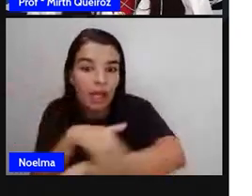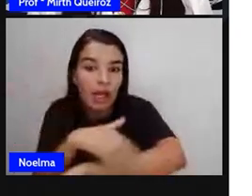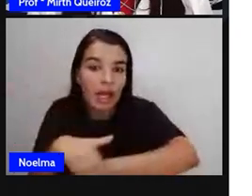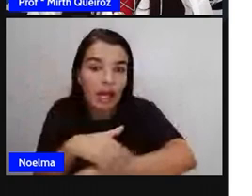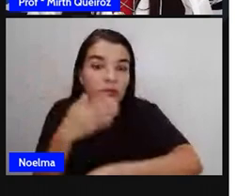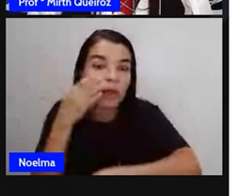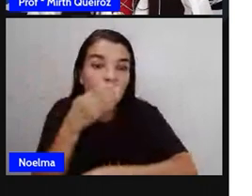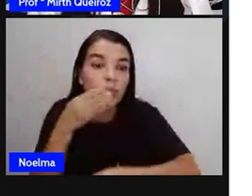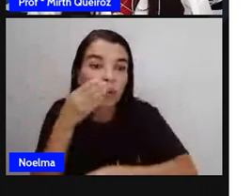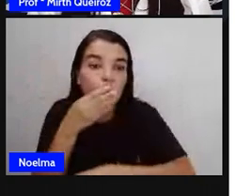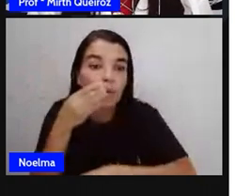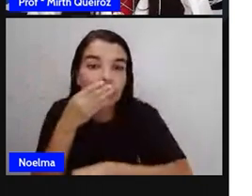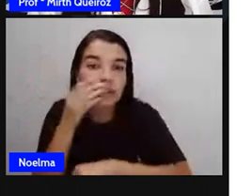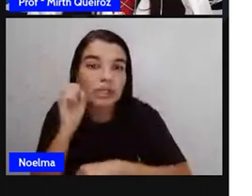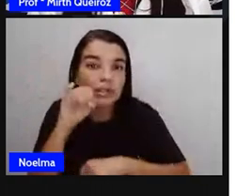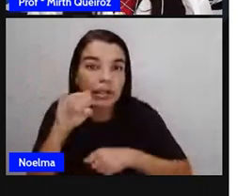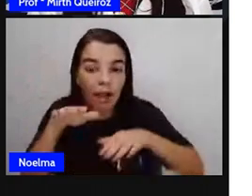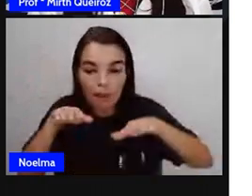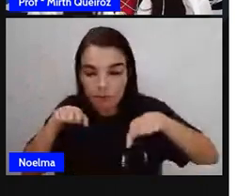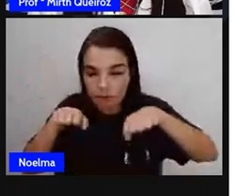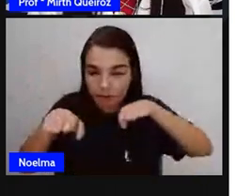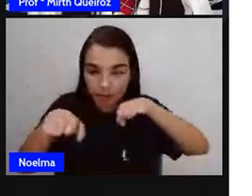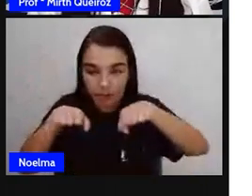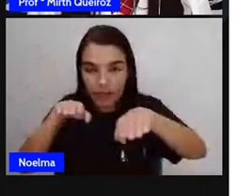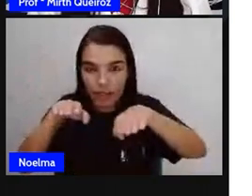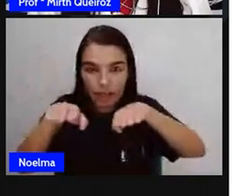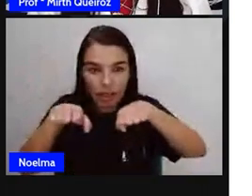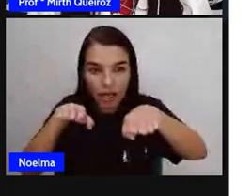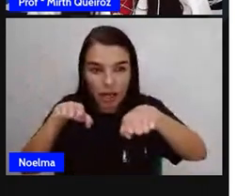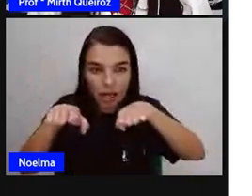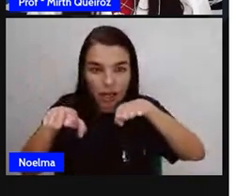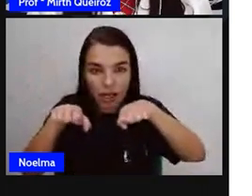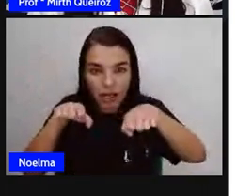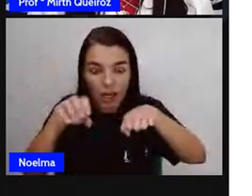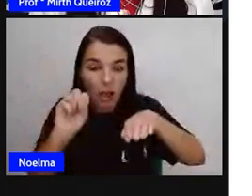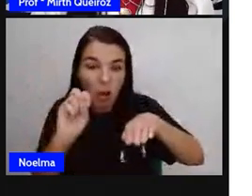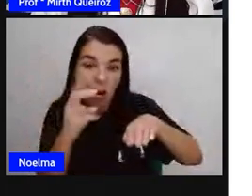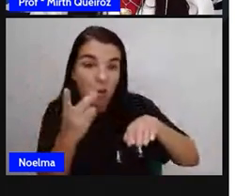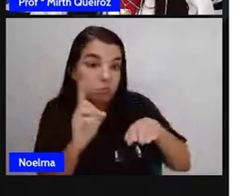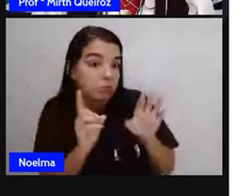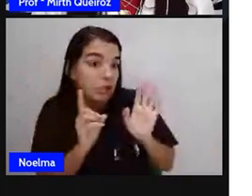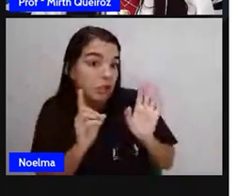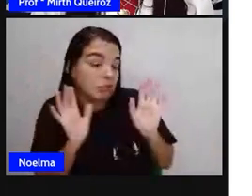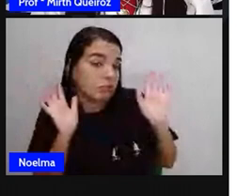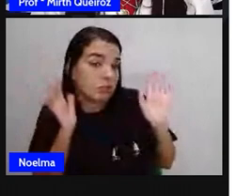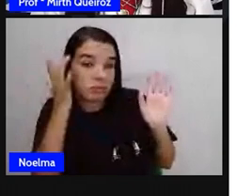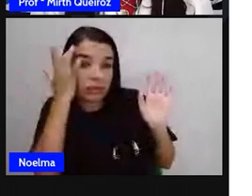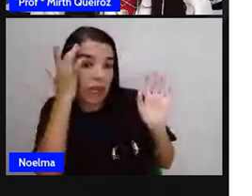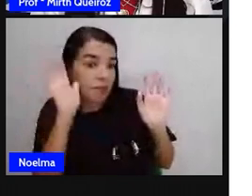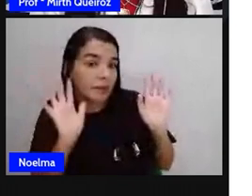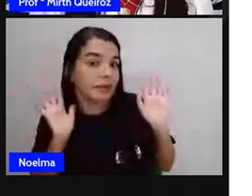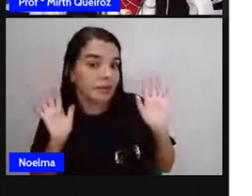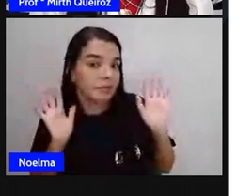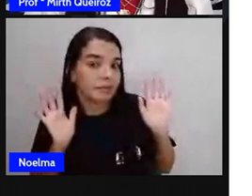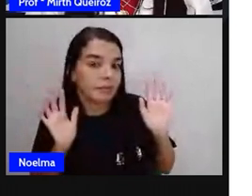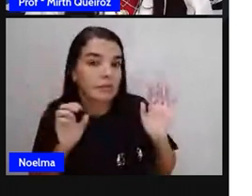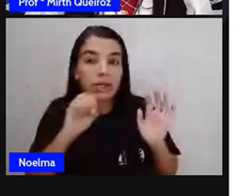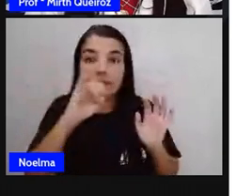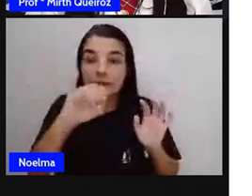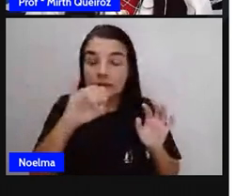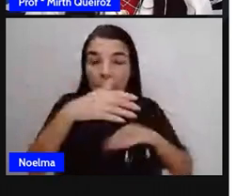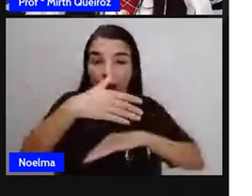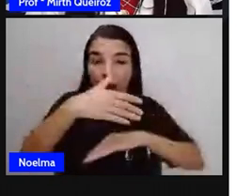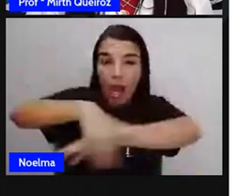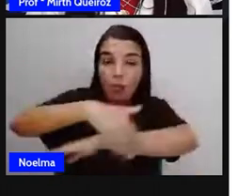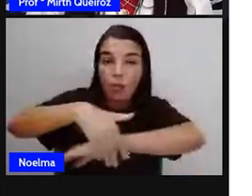é paralela ou perpendicular a ela. Olha só que ele não sabia se a